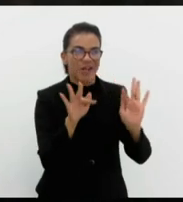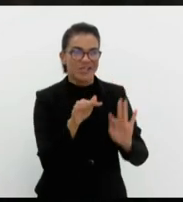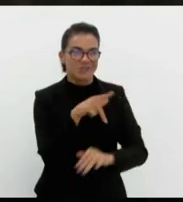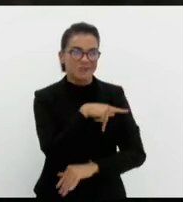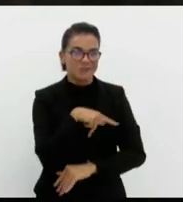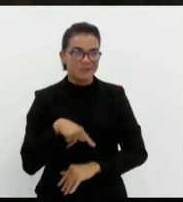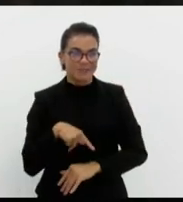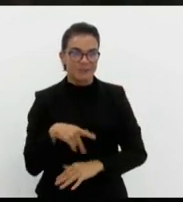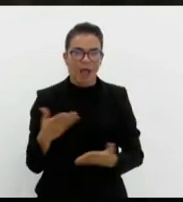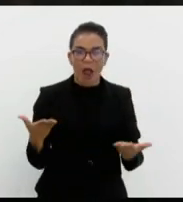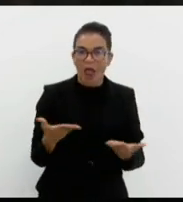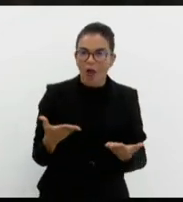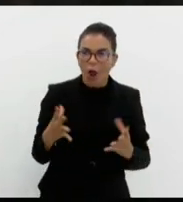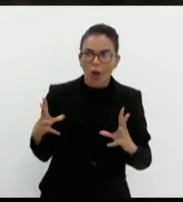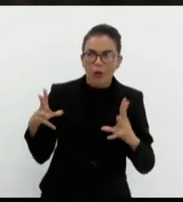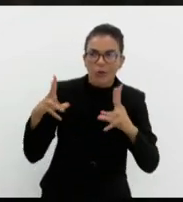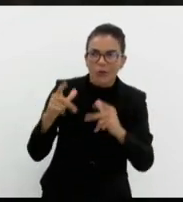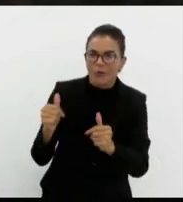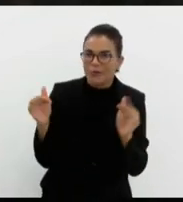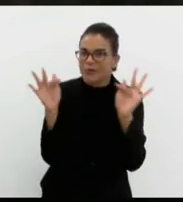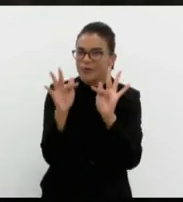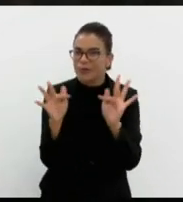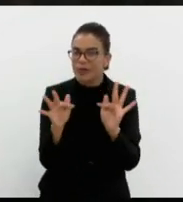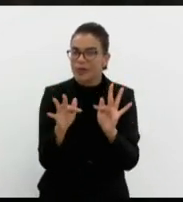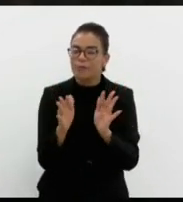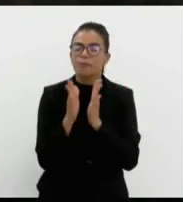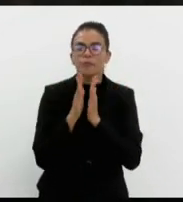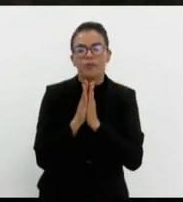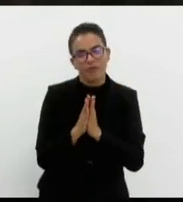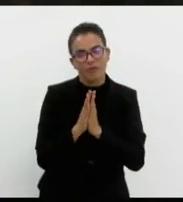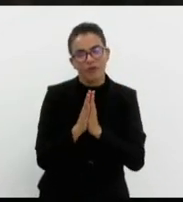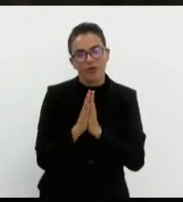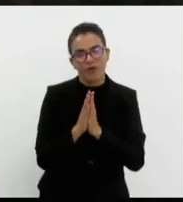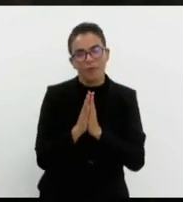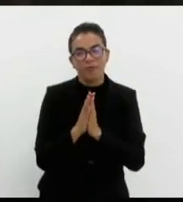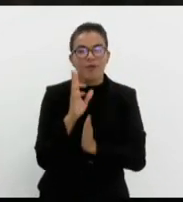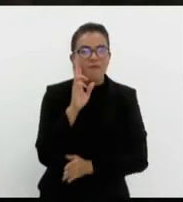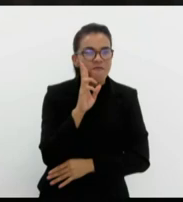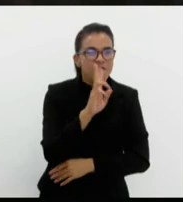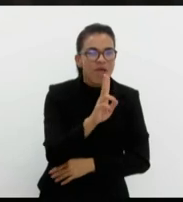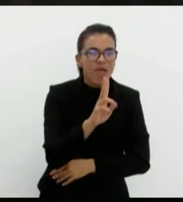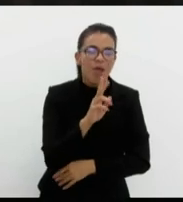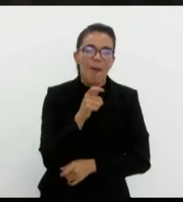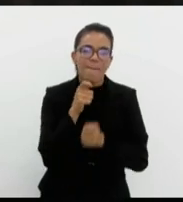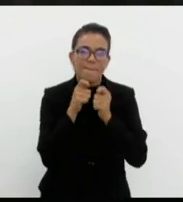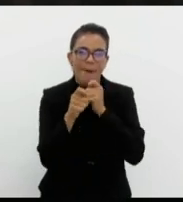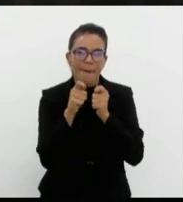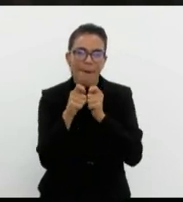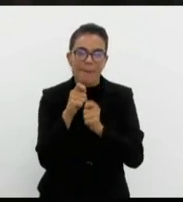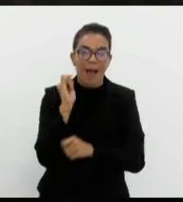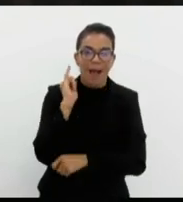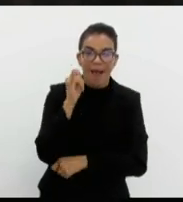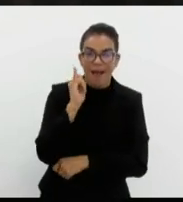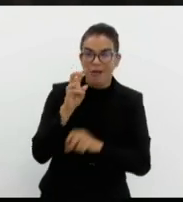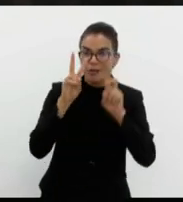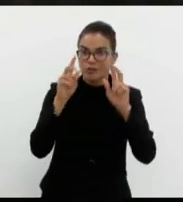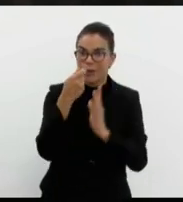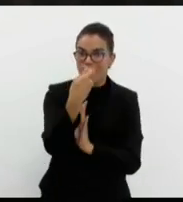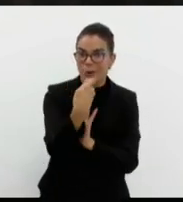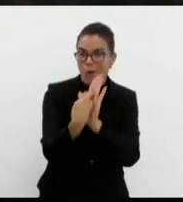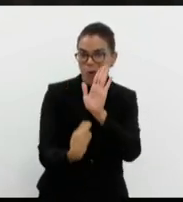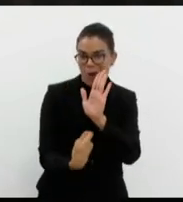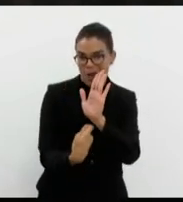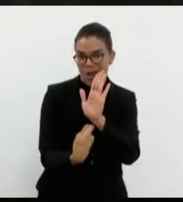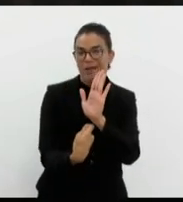nesse, está todo mundo feliz. E eu quero, por favor, ver os comentaristas a respeito dessa fala, dessa carta do Lula Ramais.